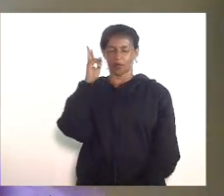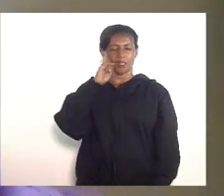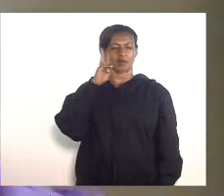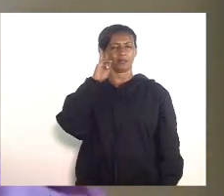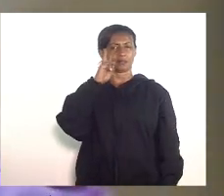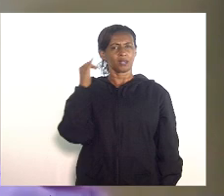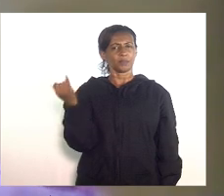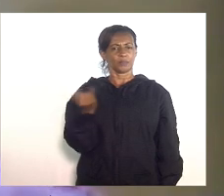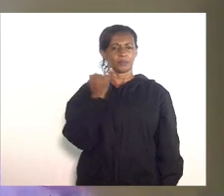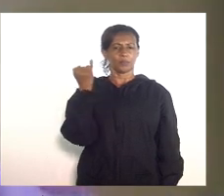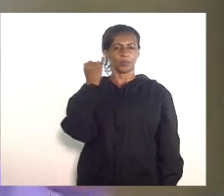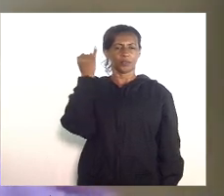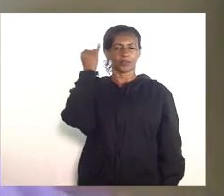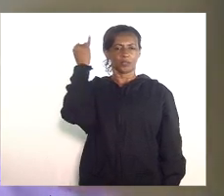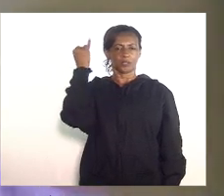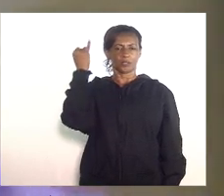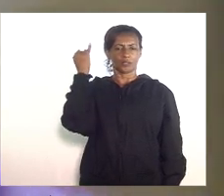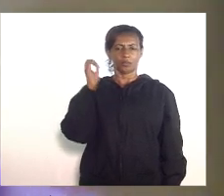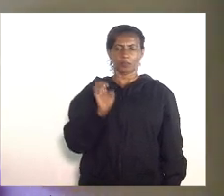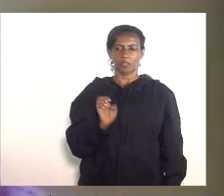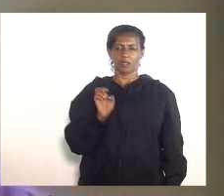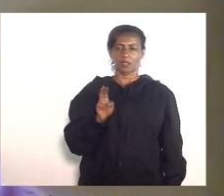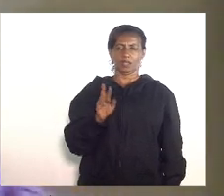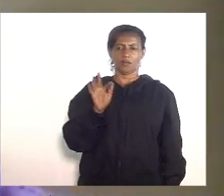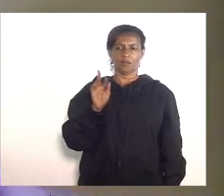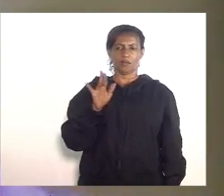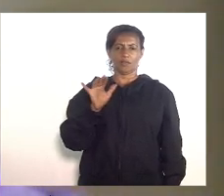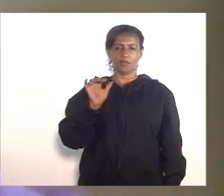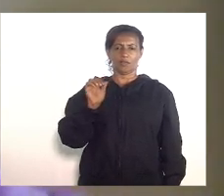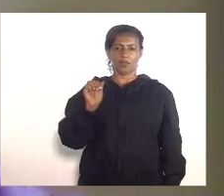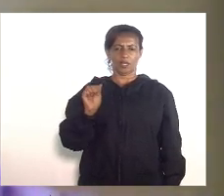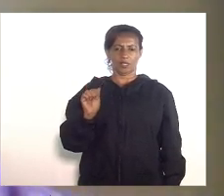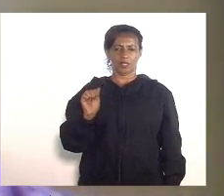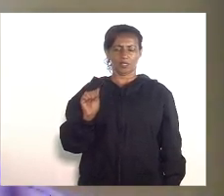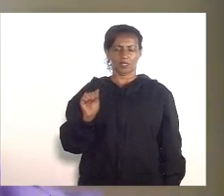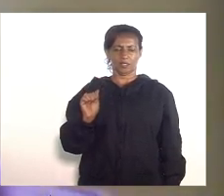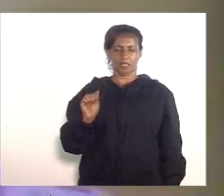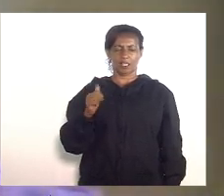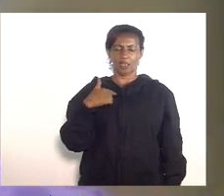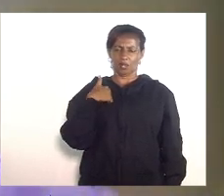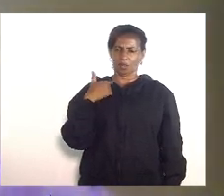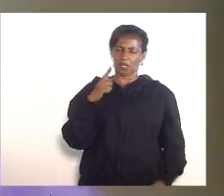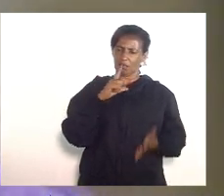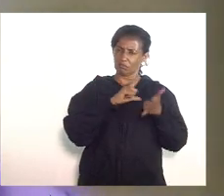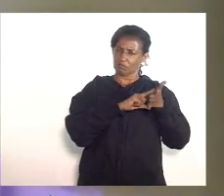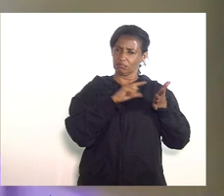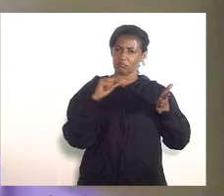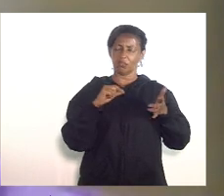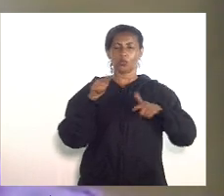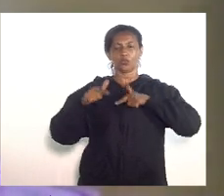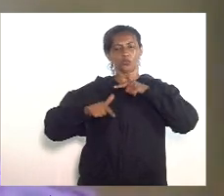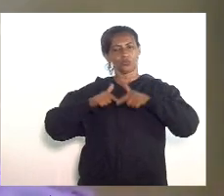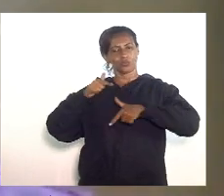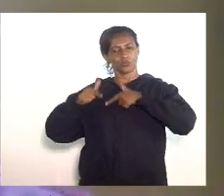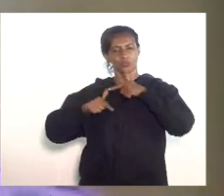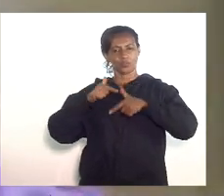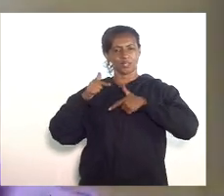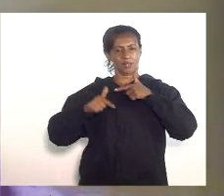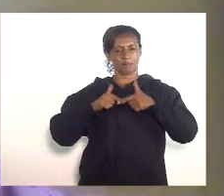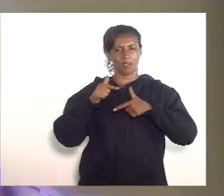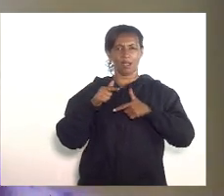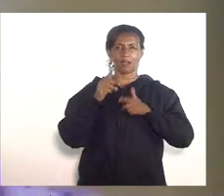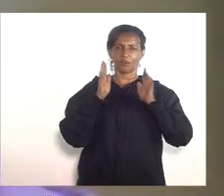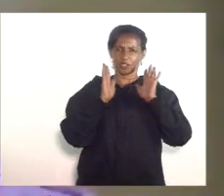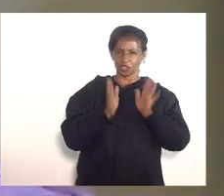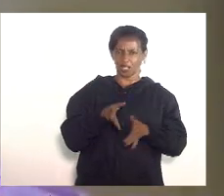importante sobre eufrásia Teixeira Leite eu quero inclusive destacar um trabalho que vossa